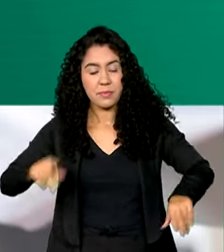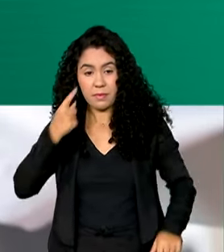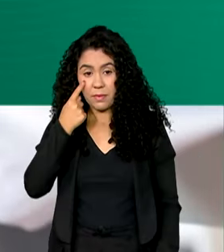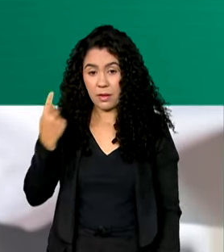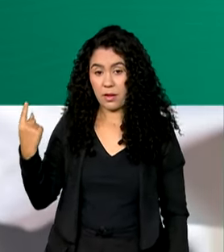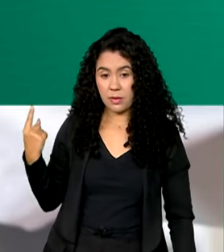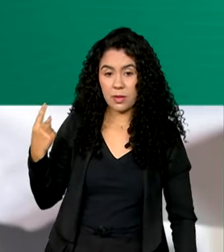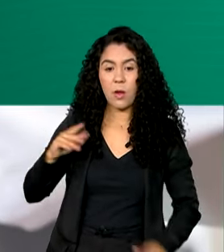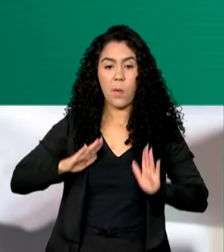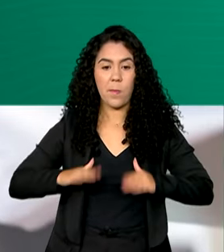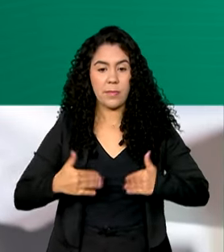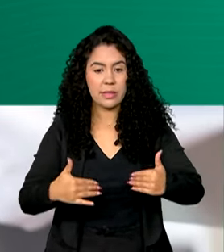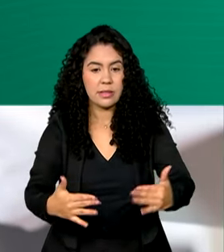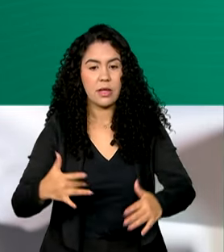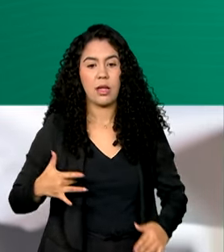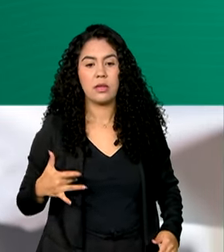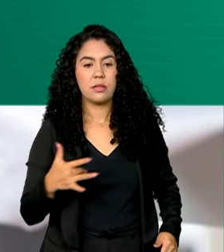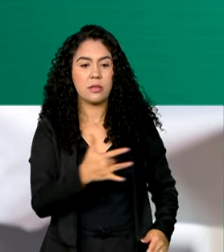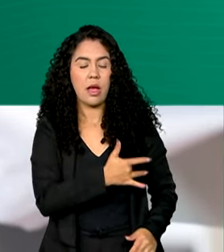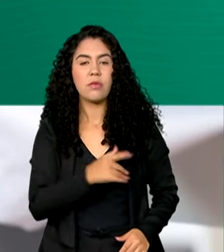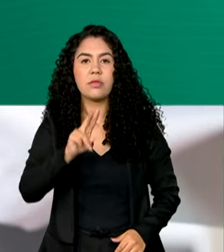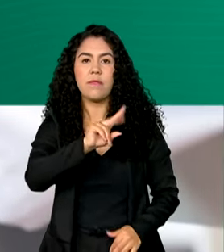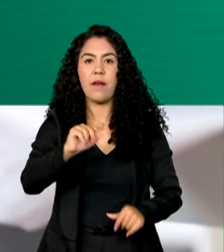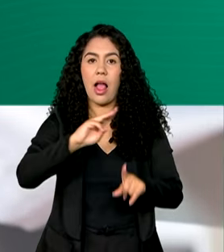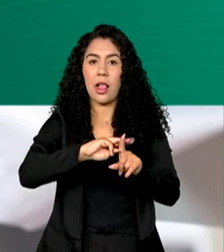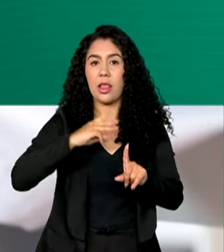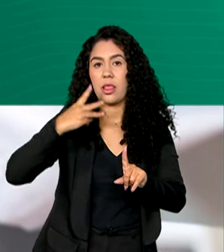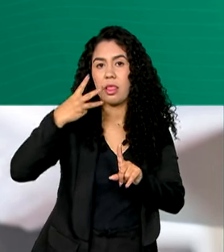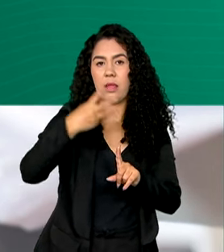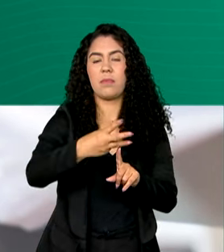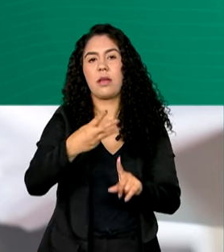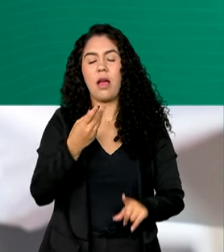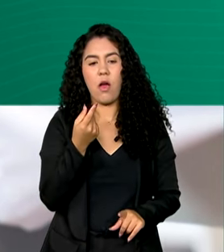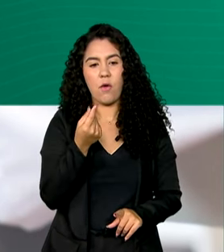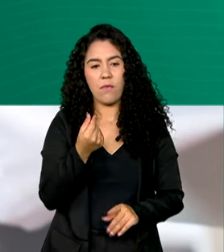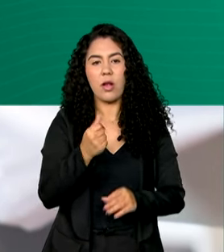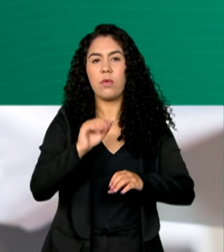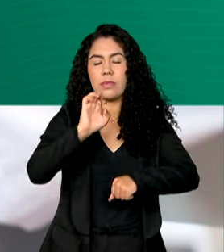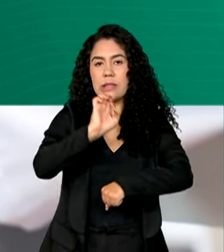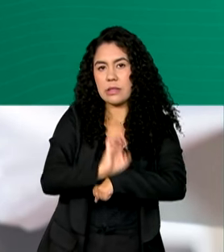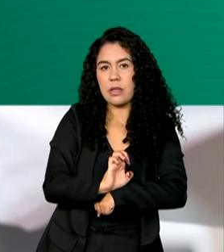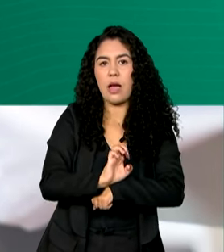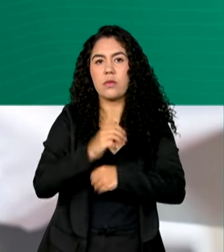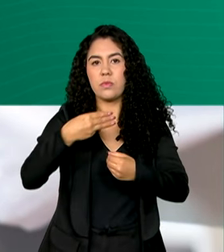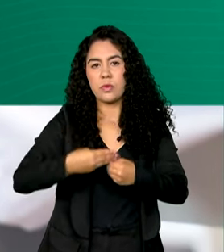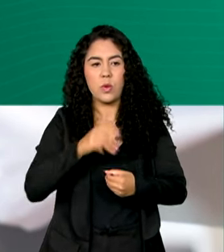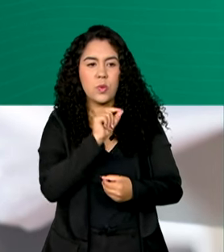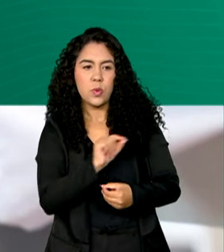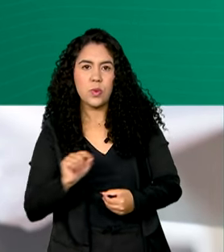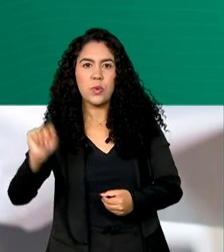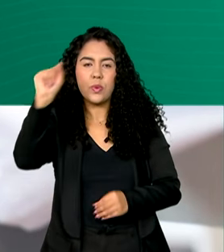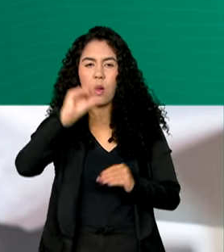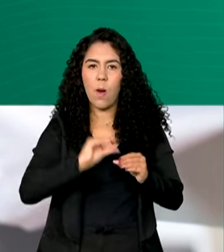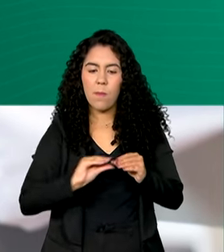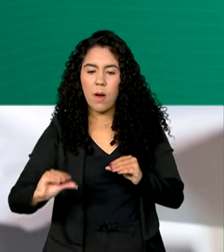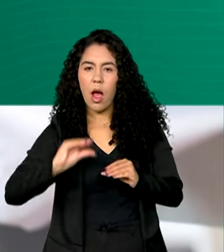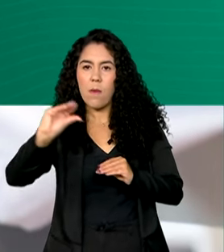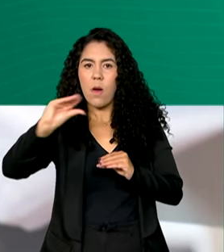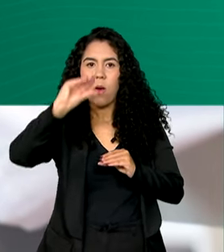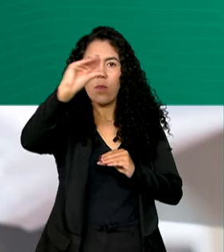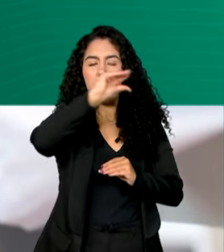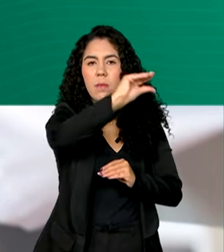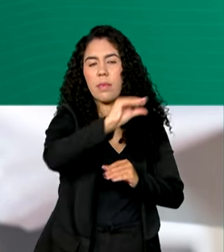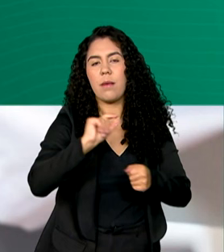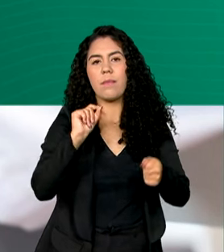Ministério da Saúde vai triplicar o repasse para estados e municípios realizarem exames pré